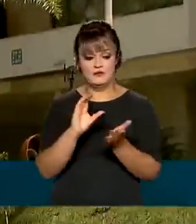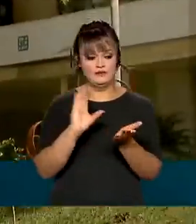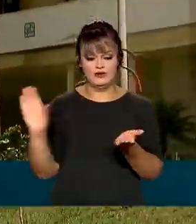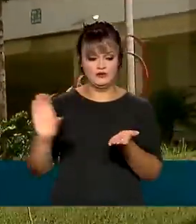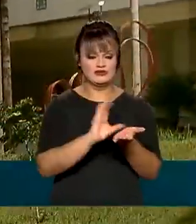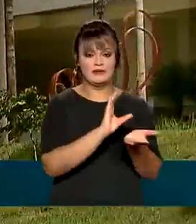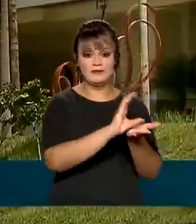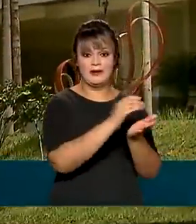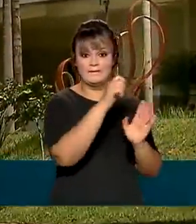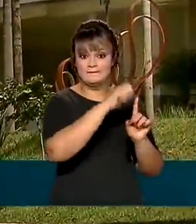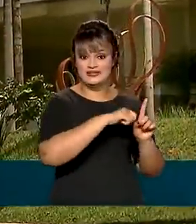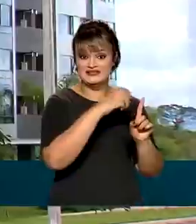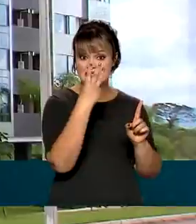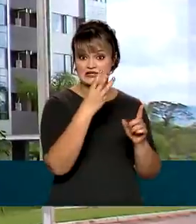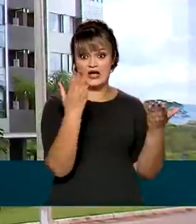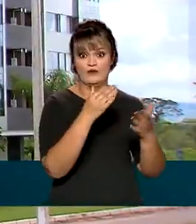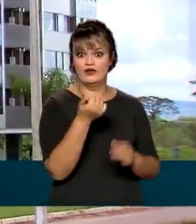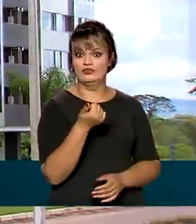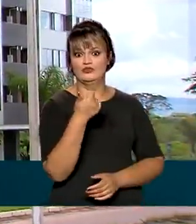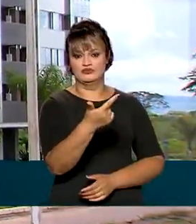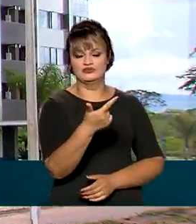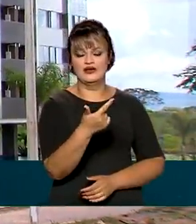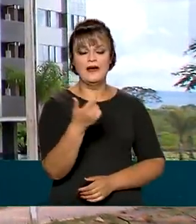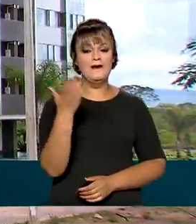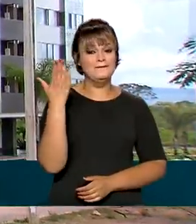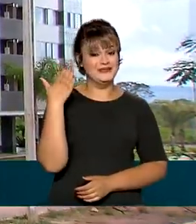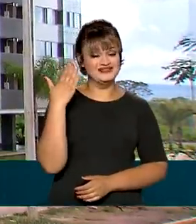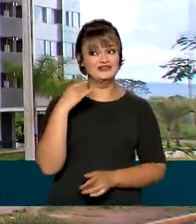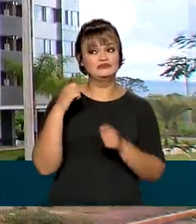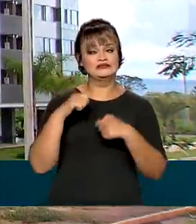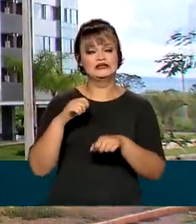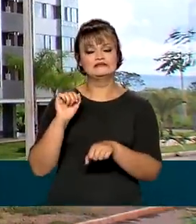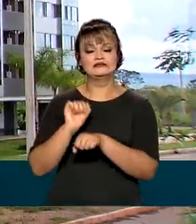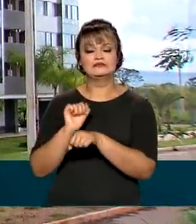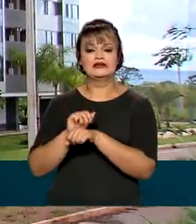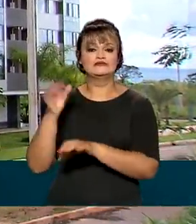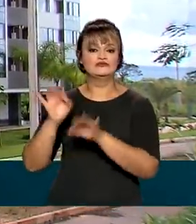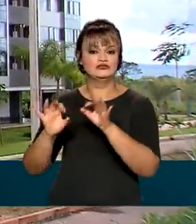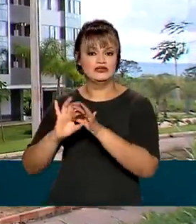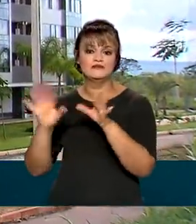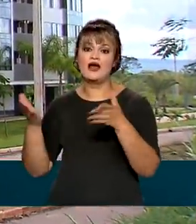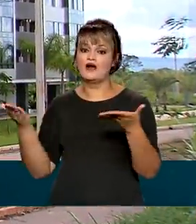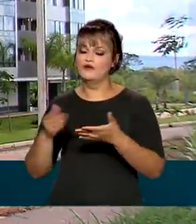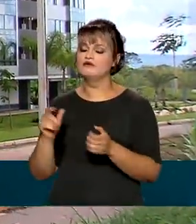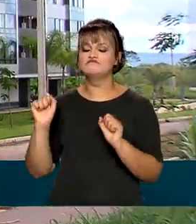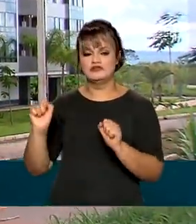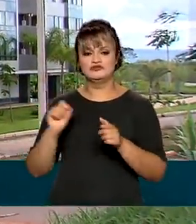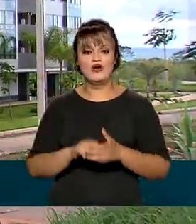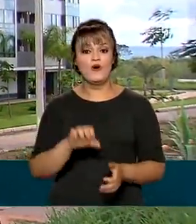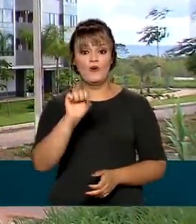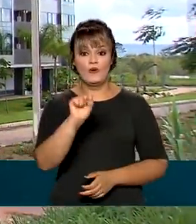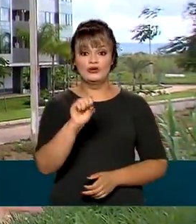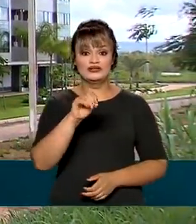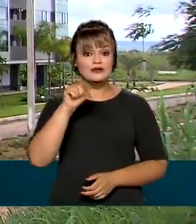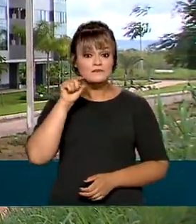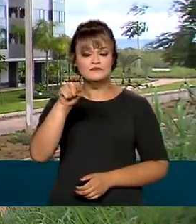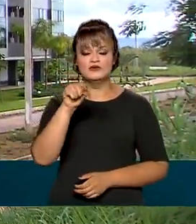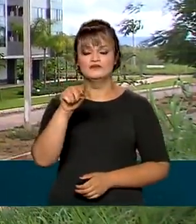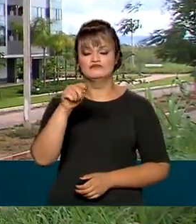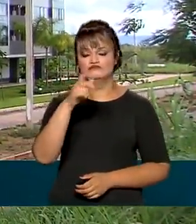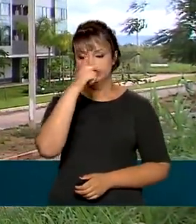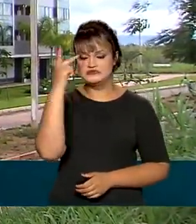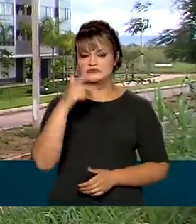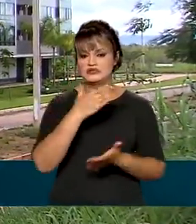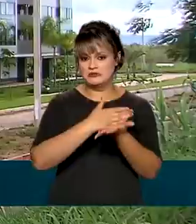de três parcelas, antes ela dependia de autorização da Justiça. Atualmente, 80 mil butuários de financiamentos